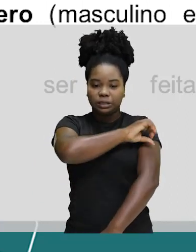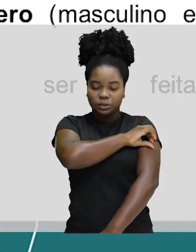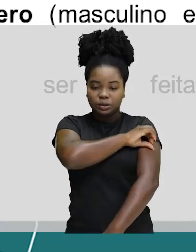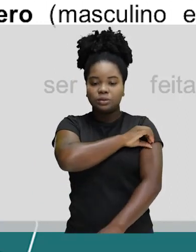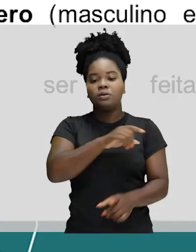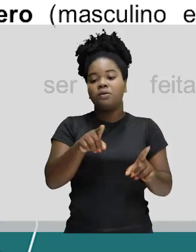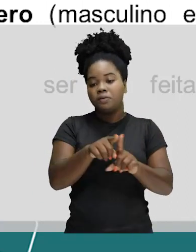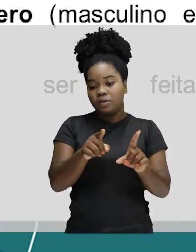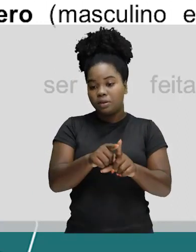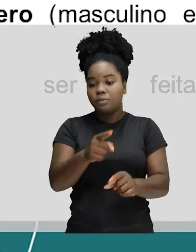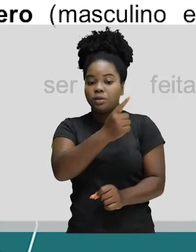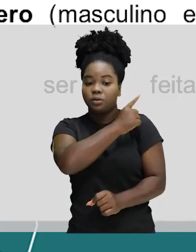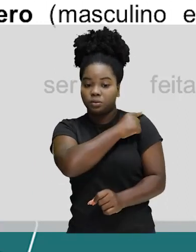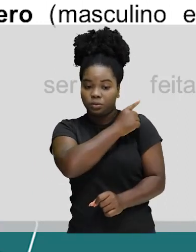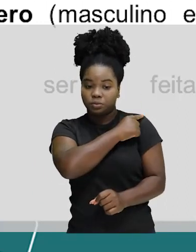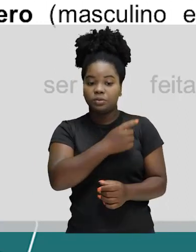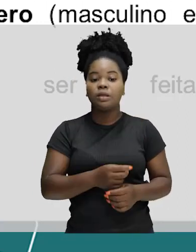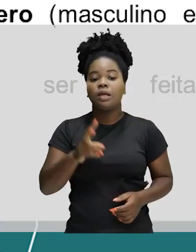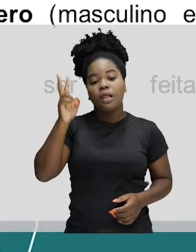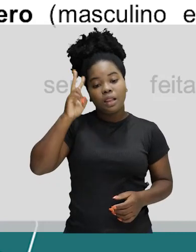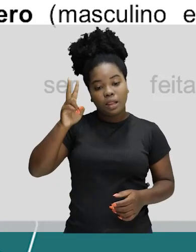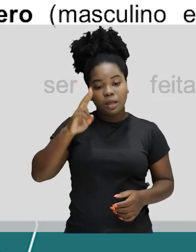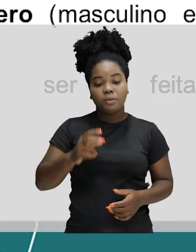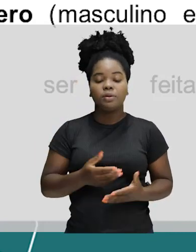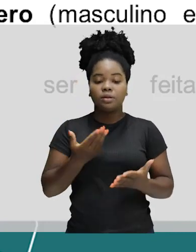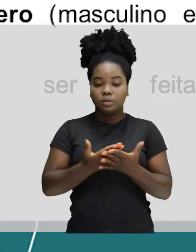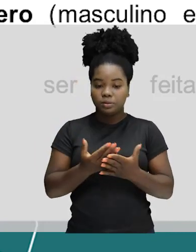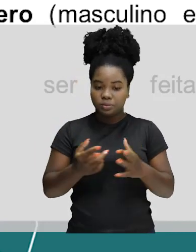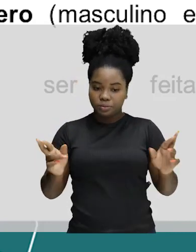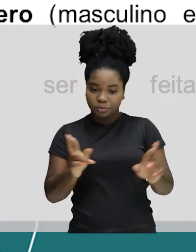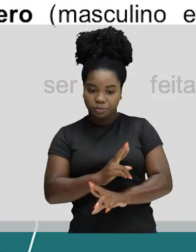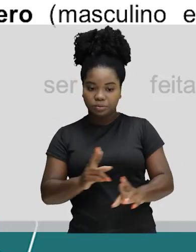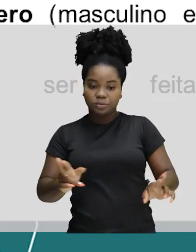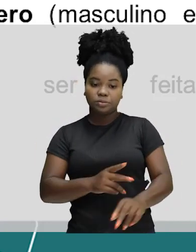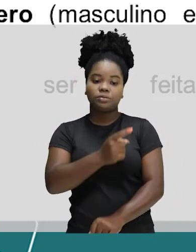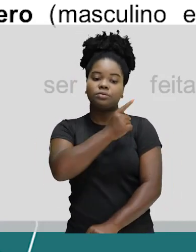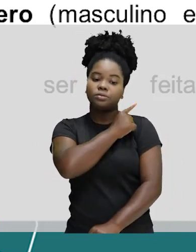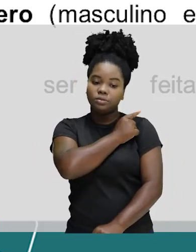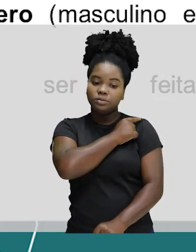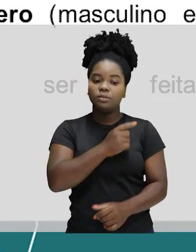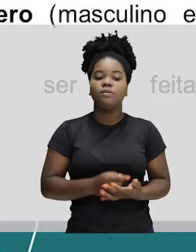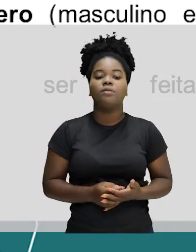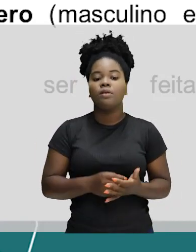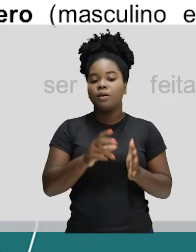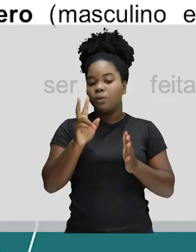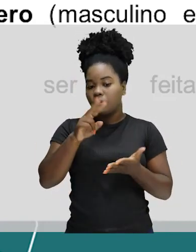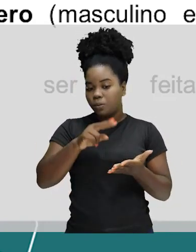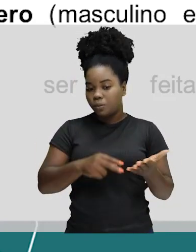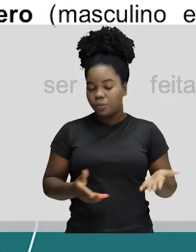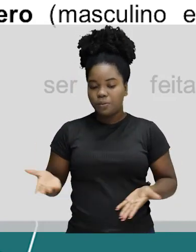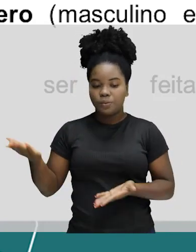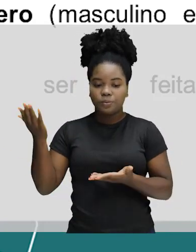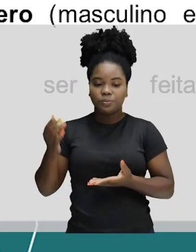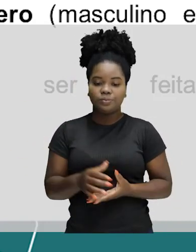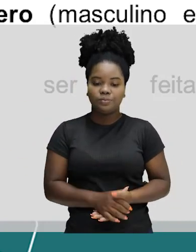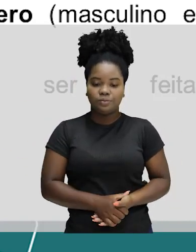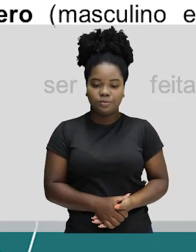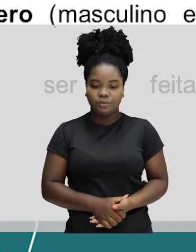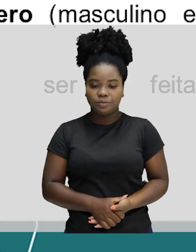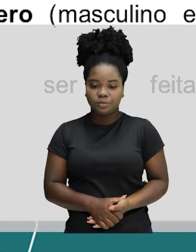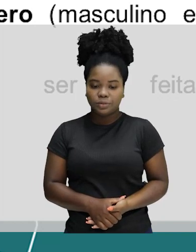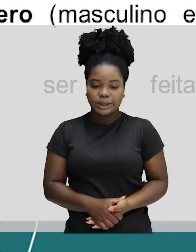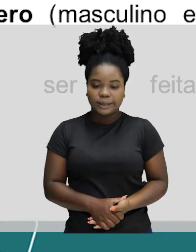Lembrando que esta aula é do primeiro ano do ensino médio. Então vamos lá, numeral é a classe de palavras,